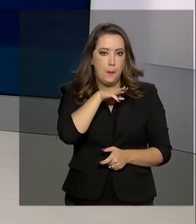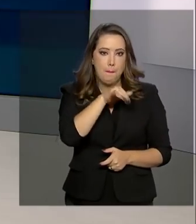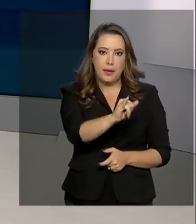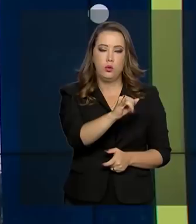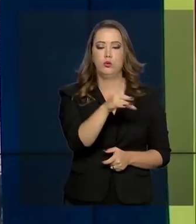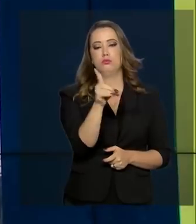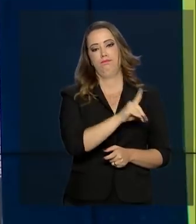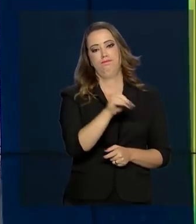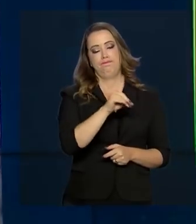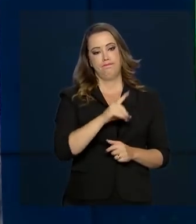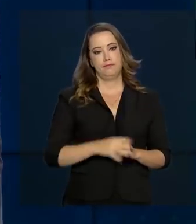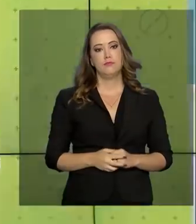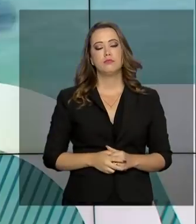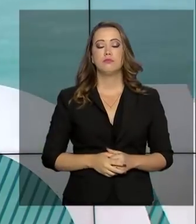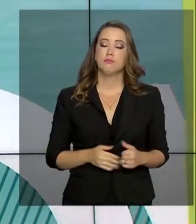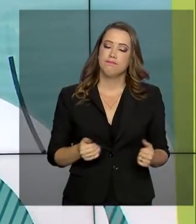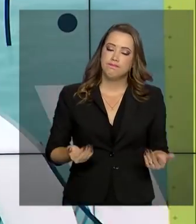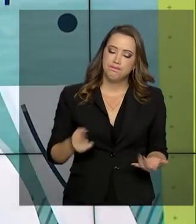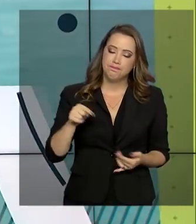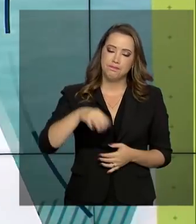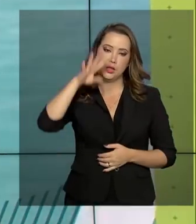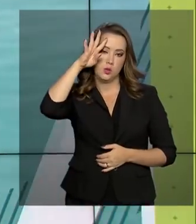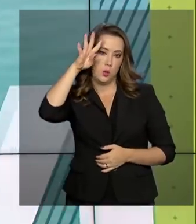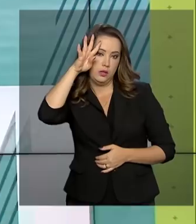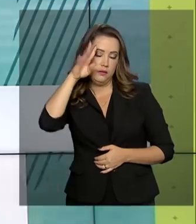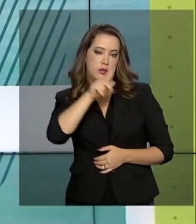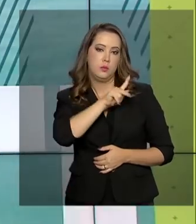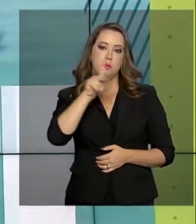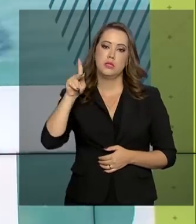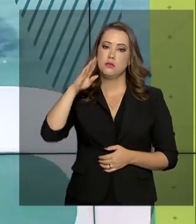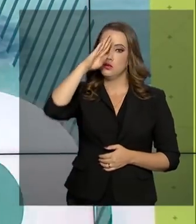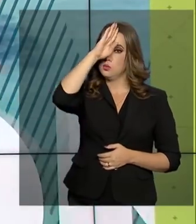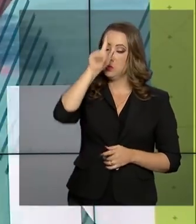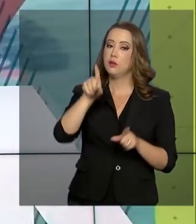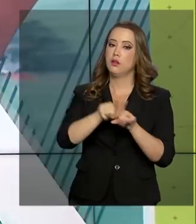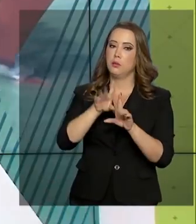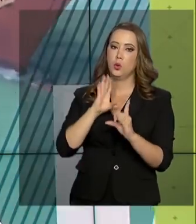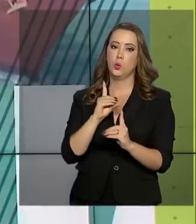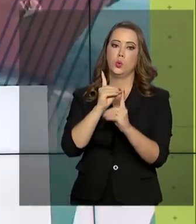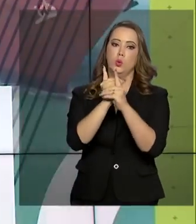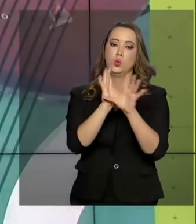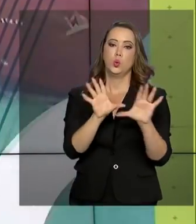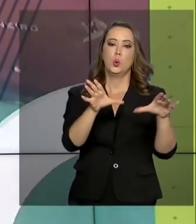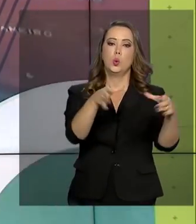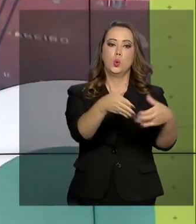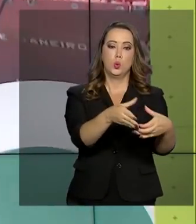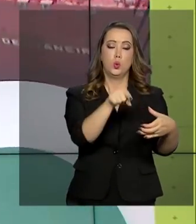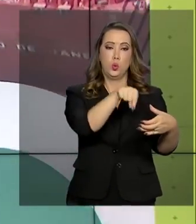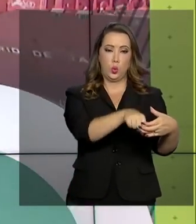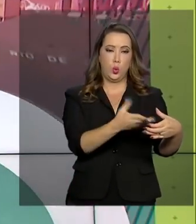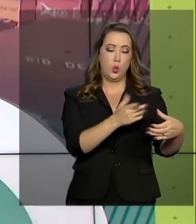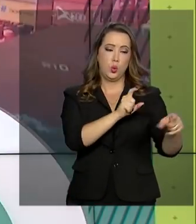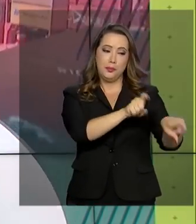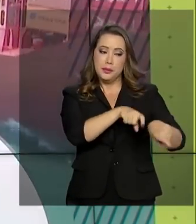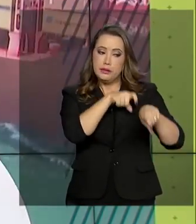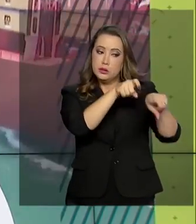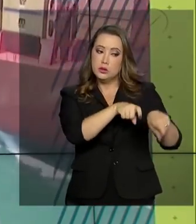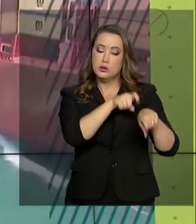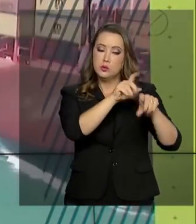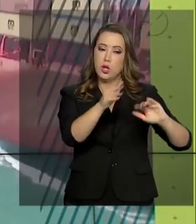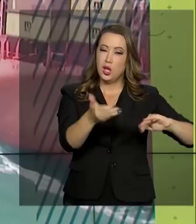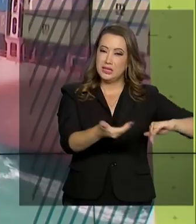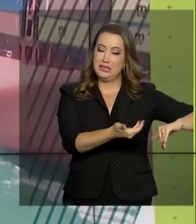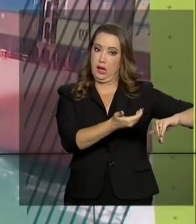dólares. Ainda nesta quarta-feira, o presidente Jair Bolsonaro também recebeu a bancada da Frente Parlamentar da